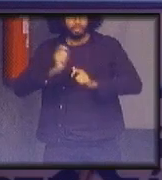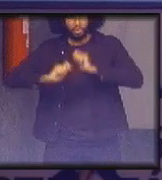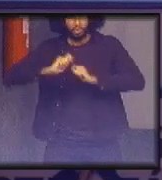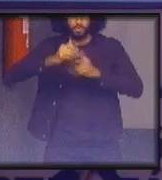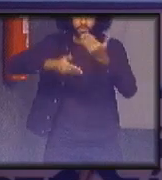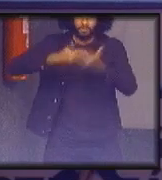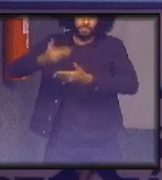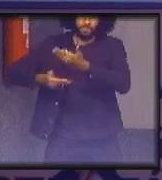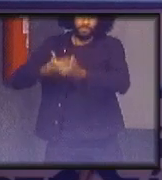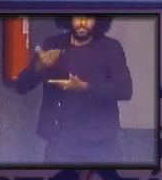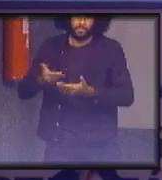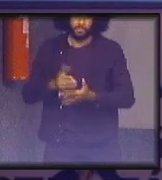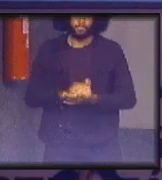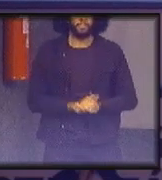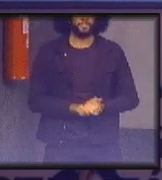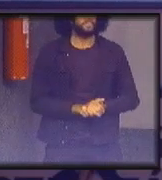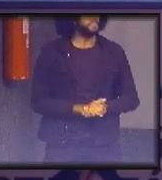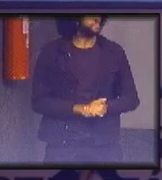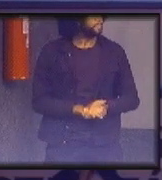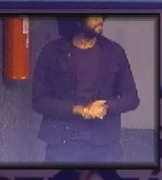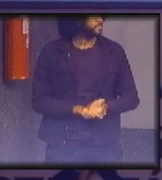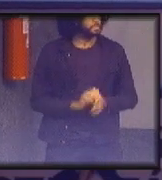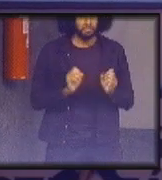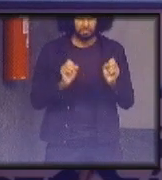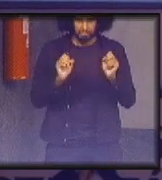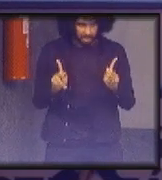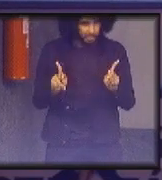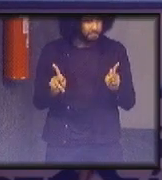circular beleza?